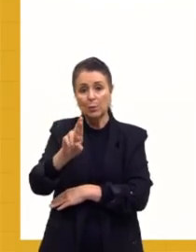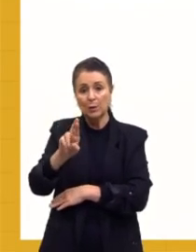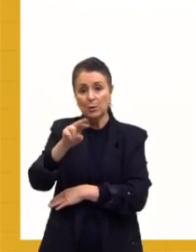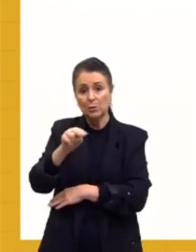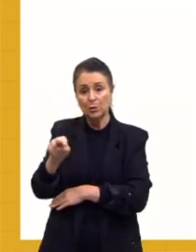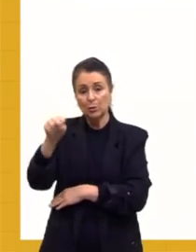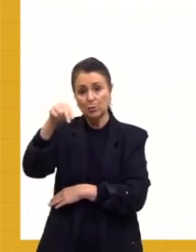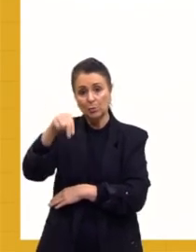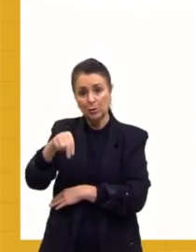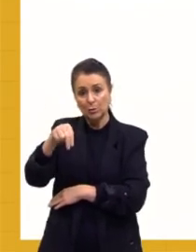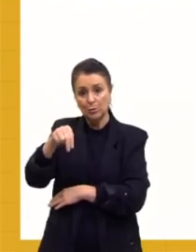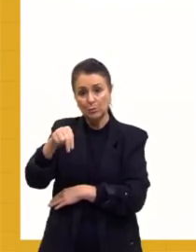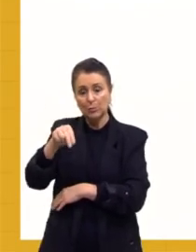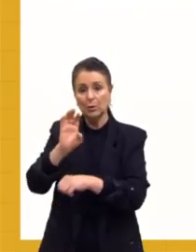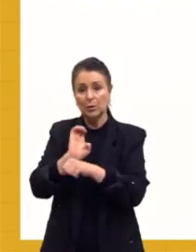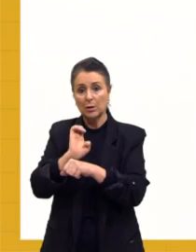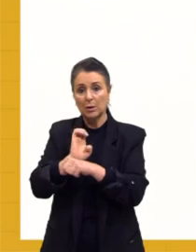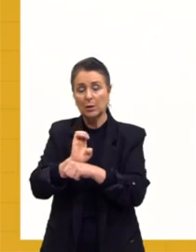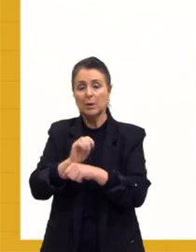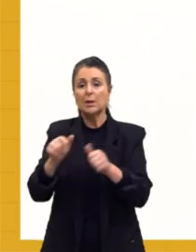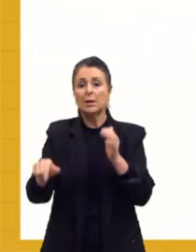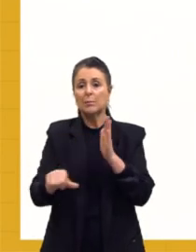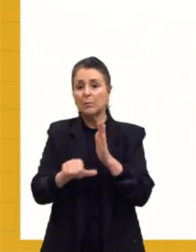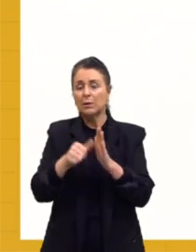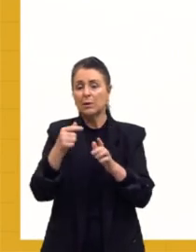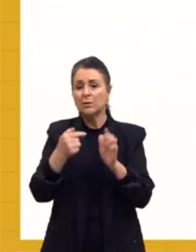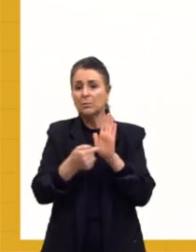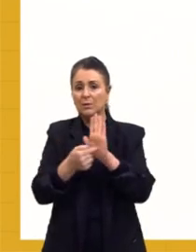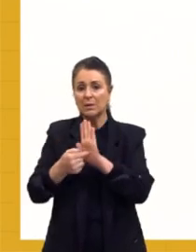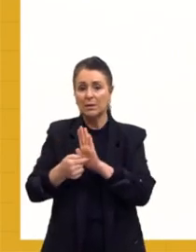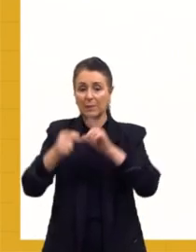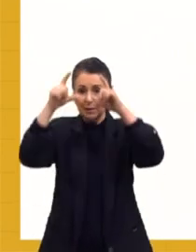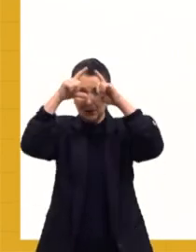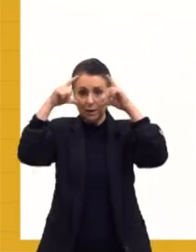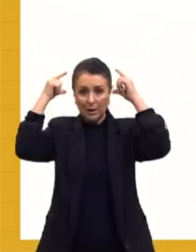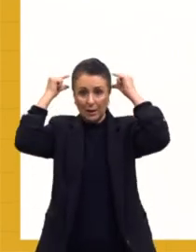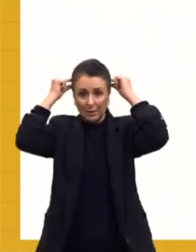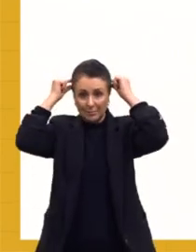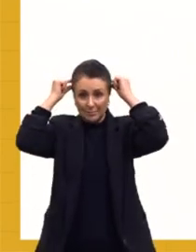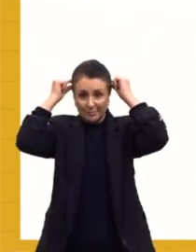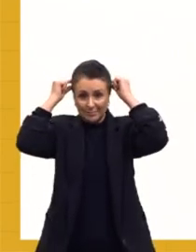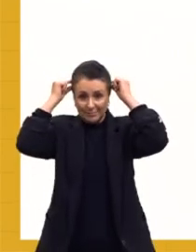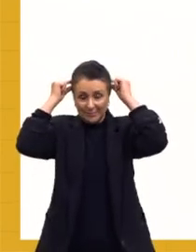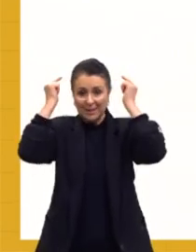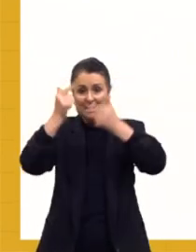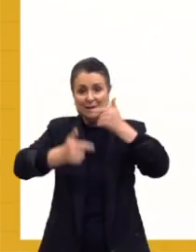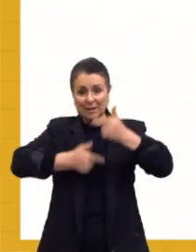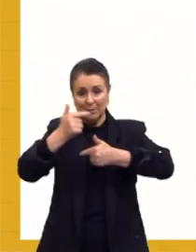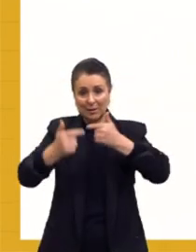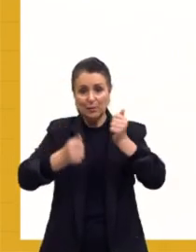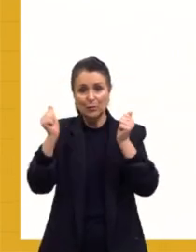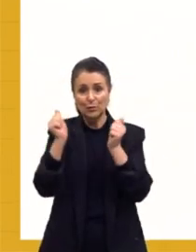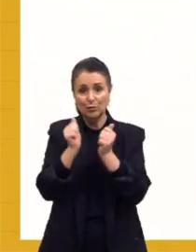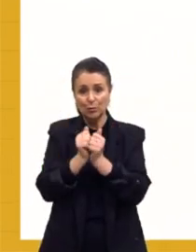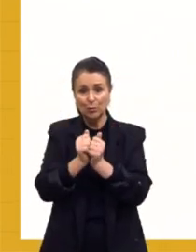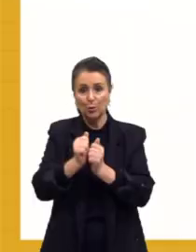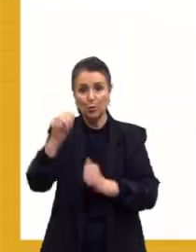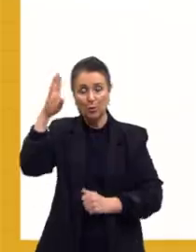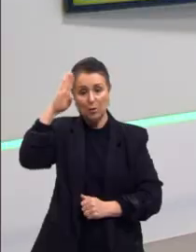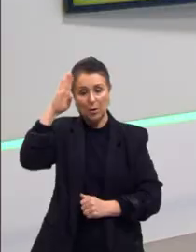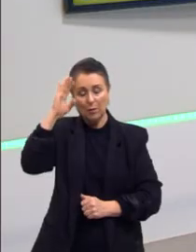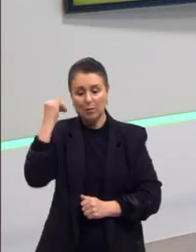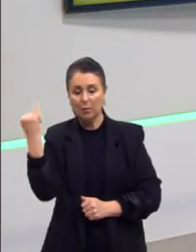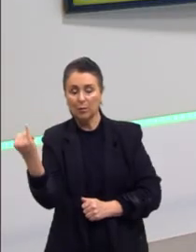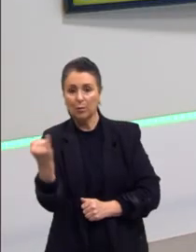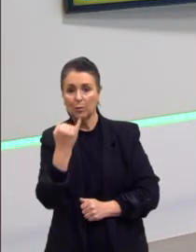brasileira na Segunda Guerra, é importante a gente também ressaltar as enfermeiras brasileiras, que foram junto com os combatentes, que foram importantes também para